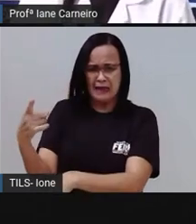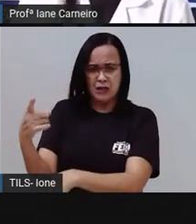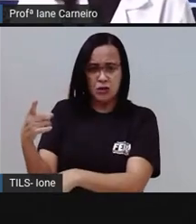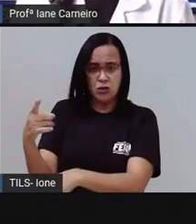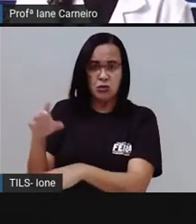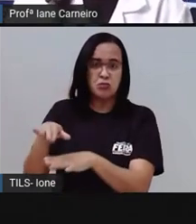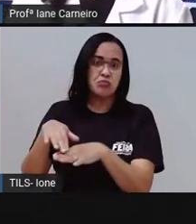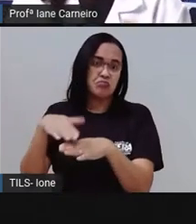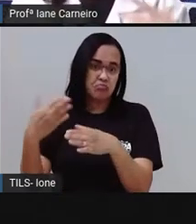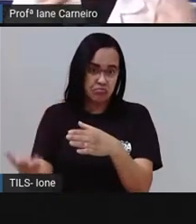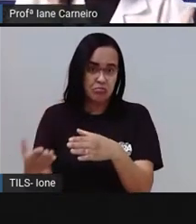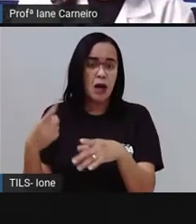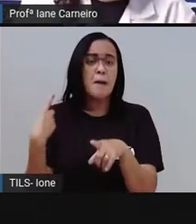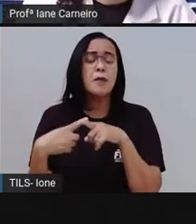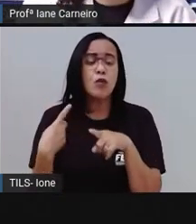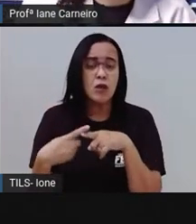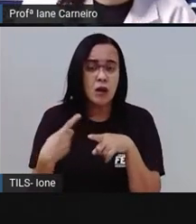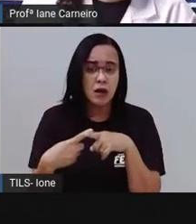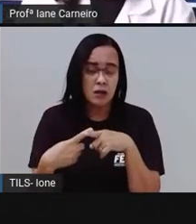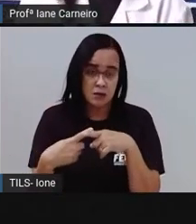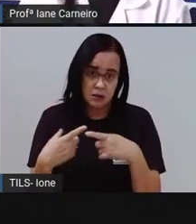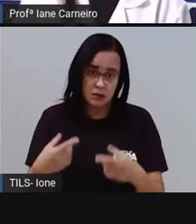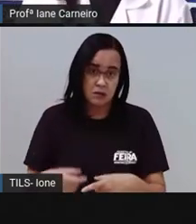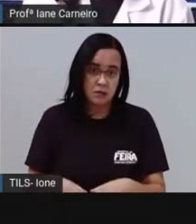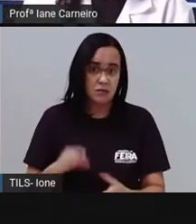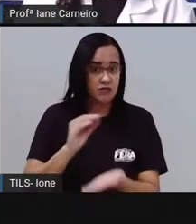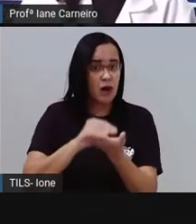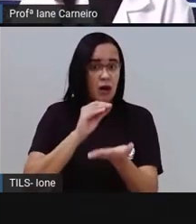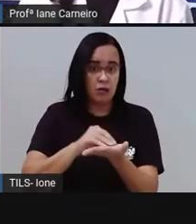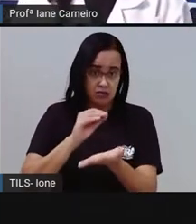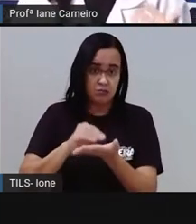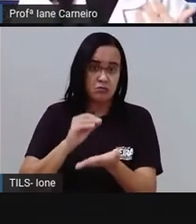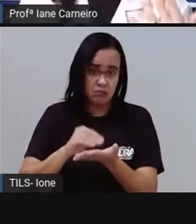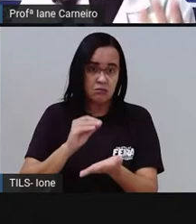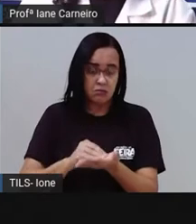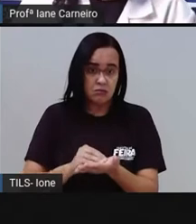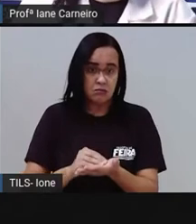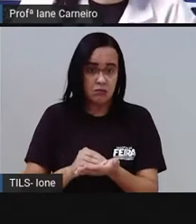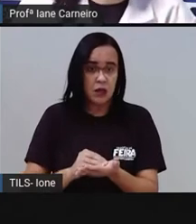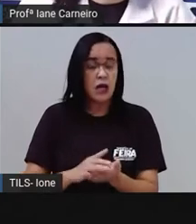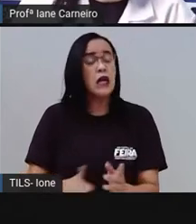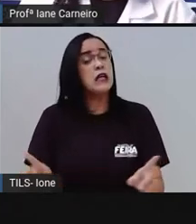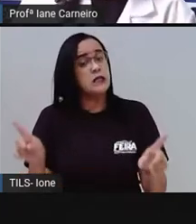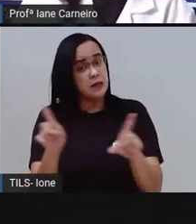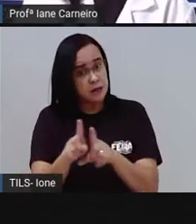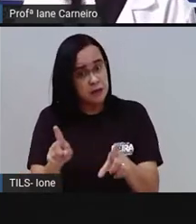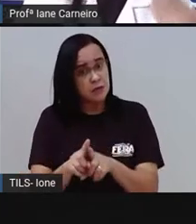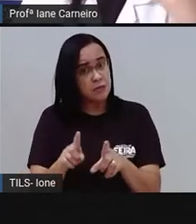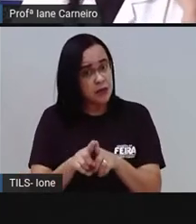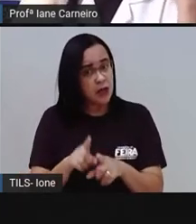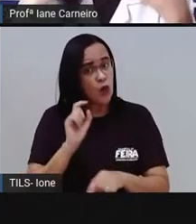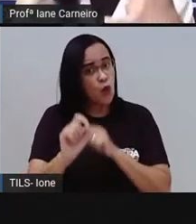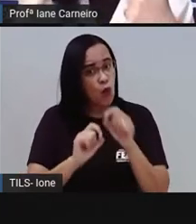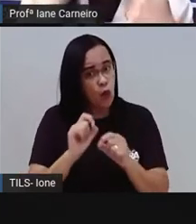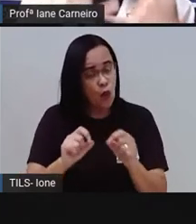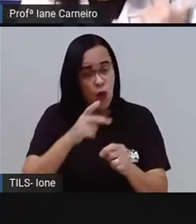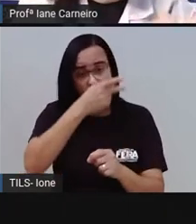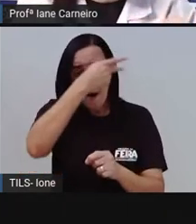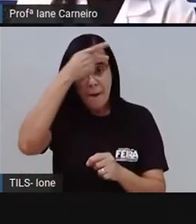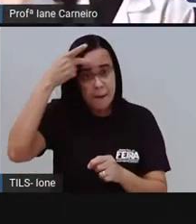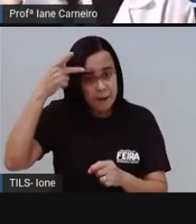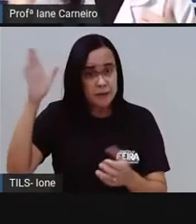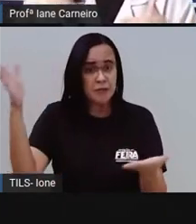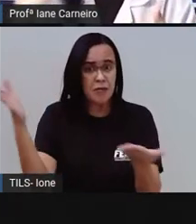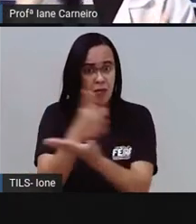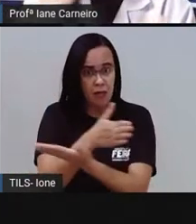lixeira, né? Então, se tivesse uma lixeira maior, já resolveria. Também, se as pessoas estão vendo que está limpo, né? Liga para o